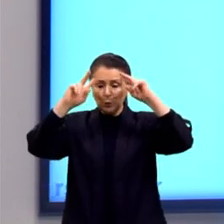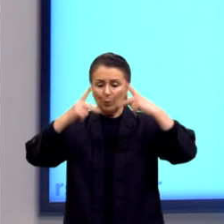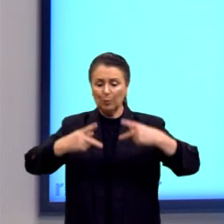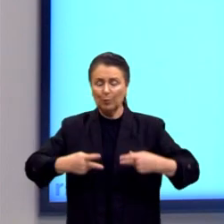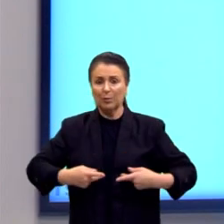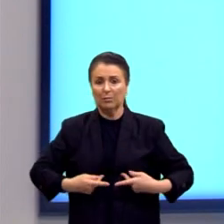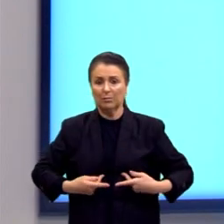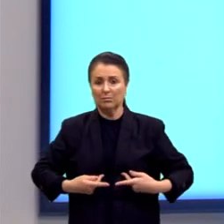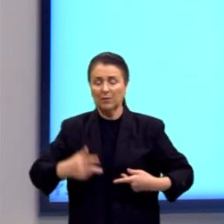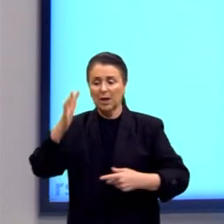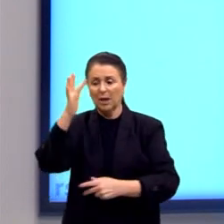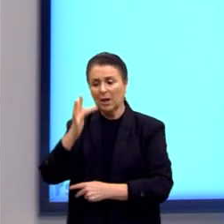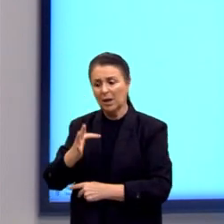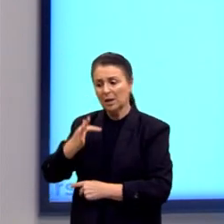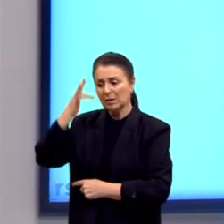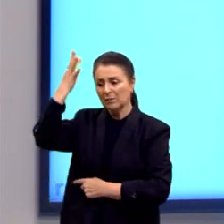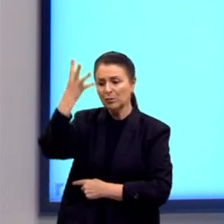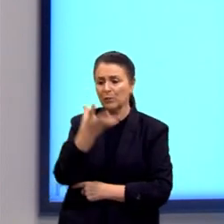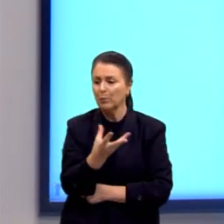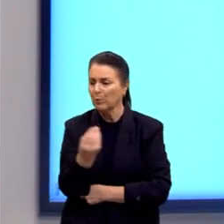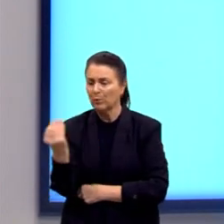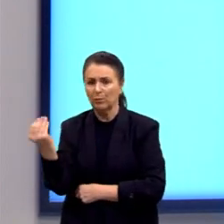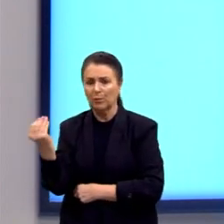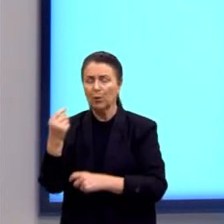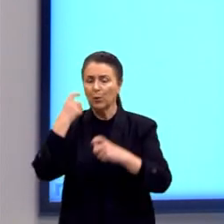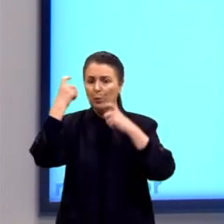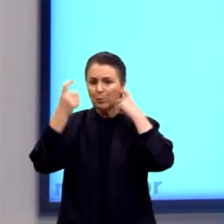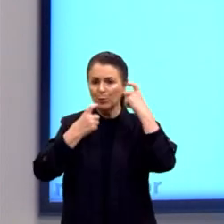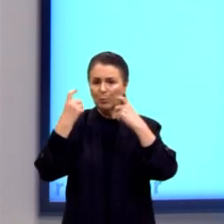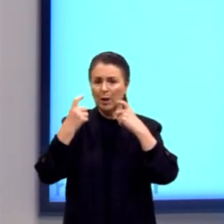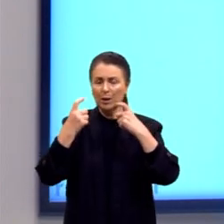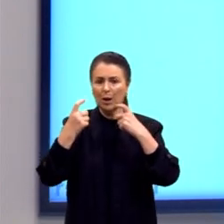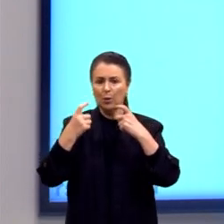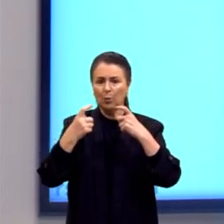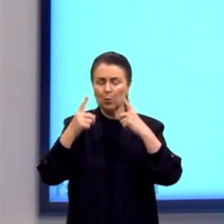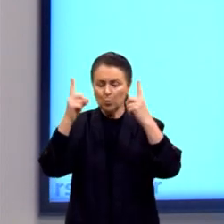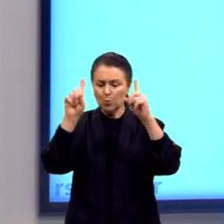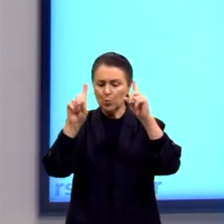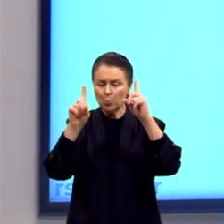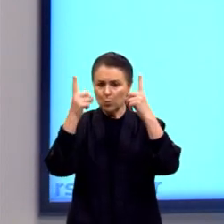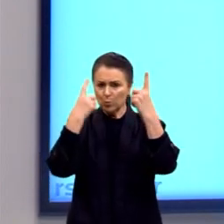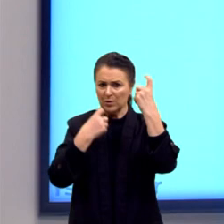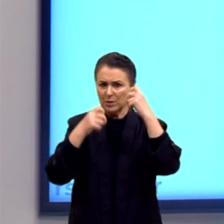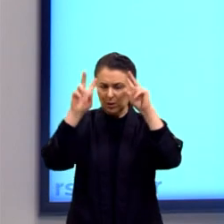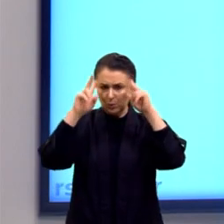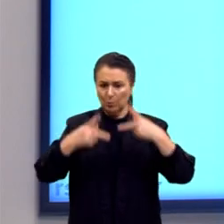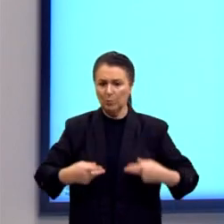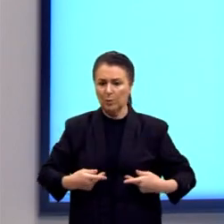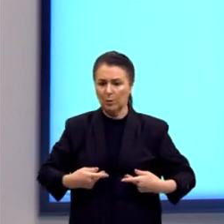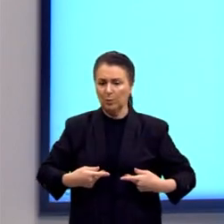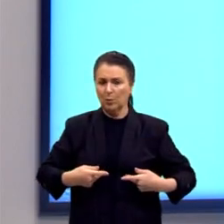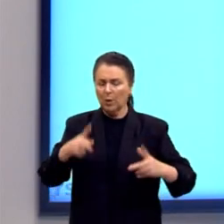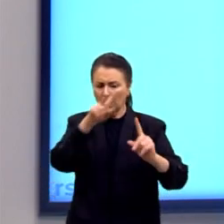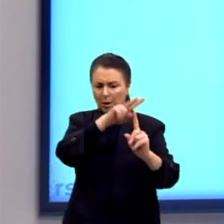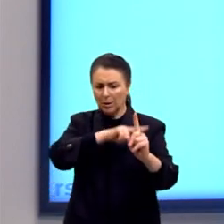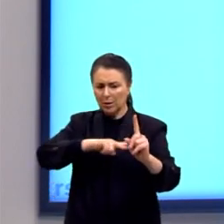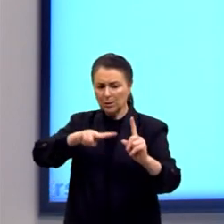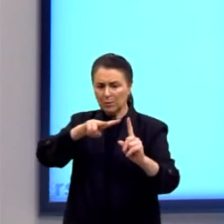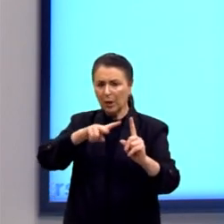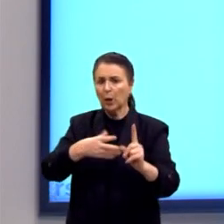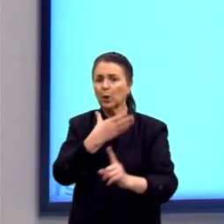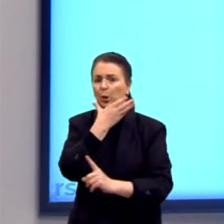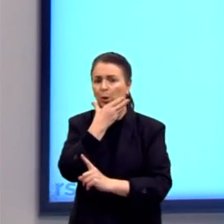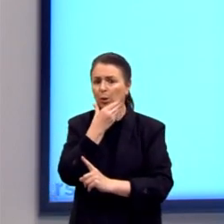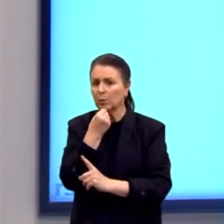para essa filosofia plural, muito preocupada com o ser humano. Veja só, agora é o homem, as perspectivas do ser humano.